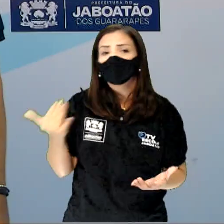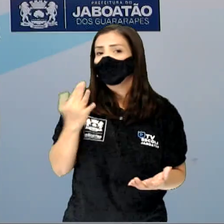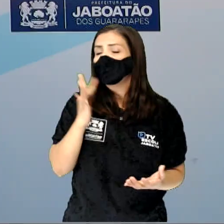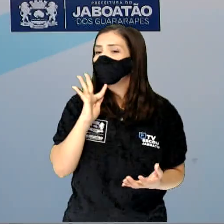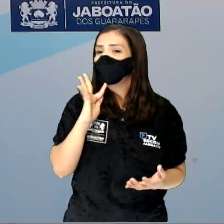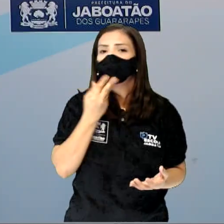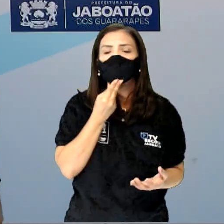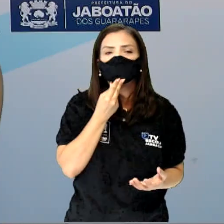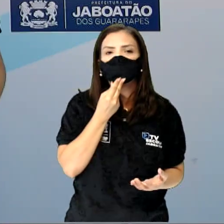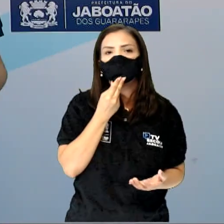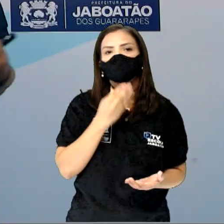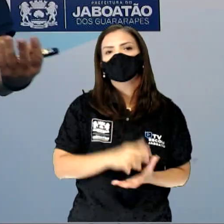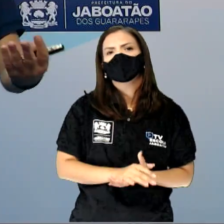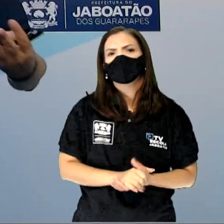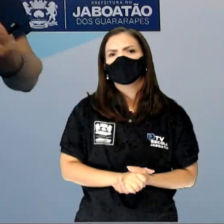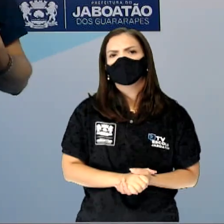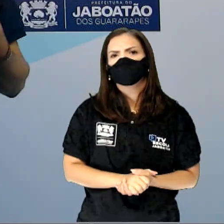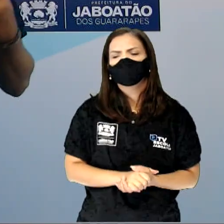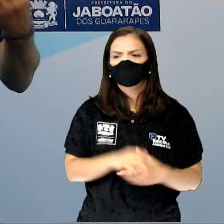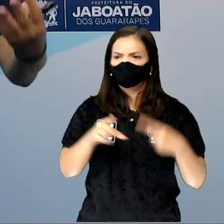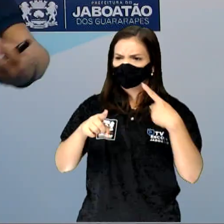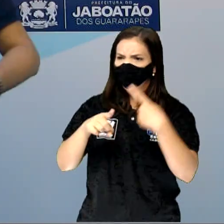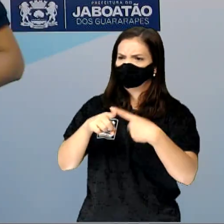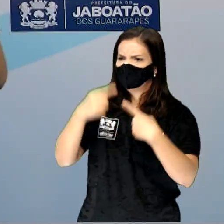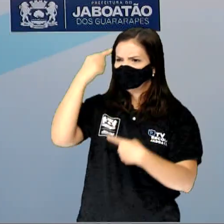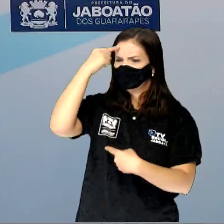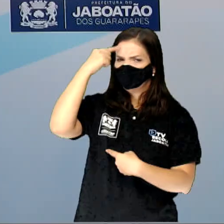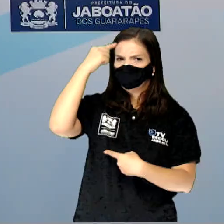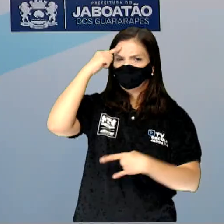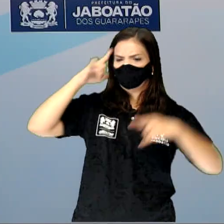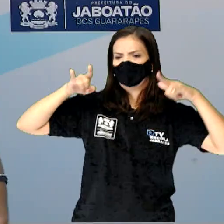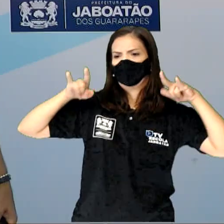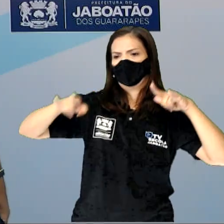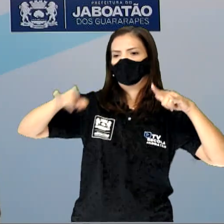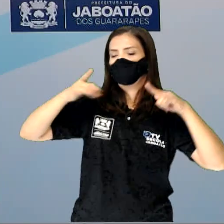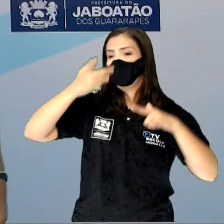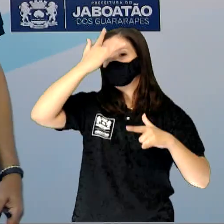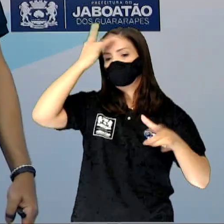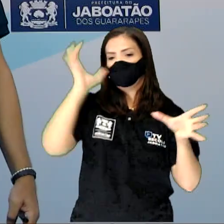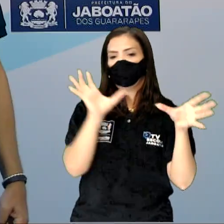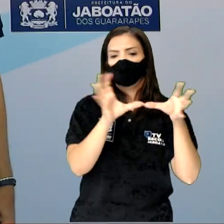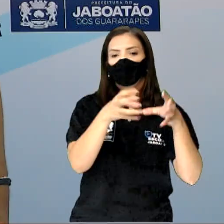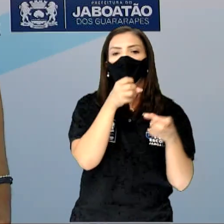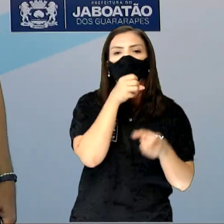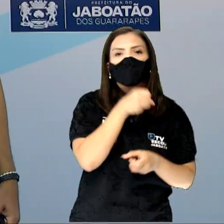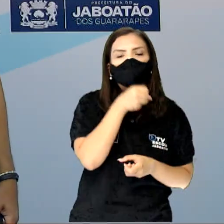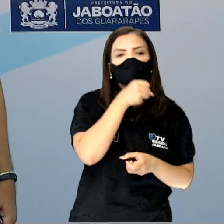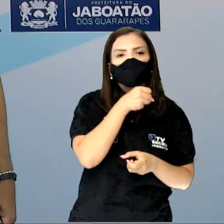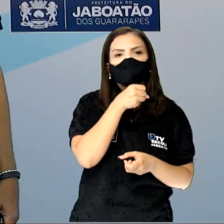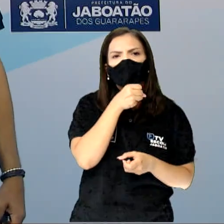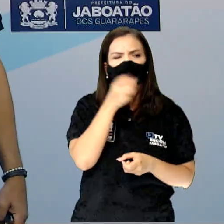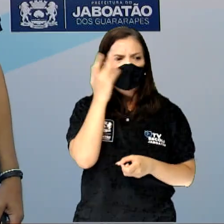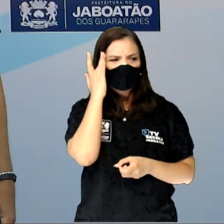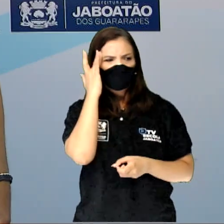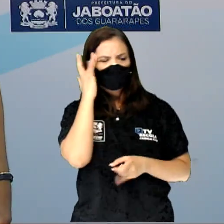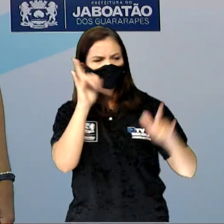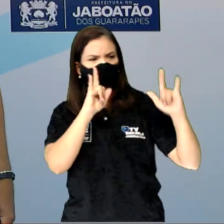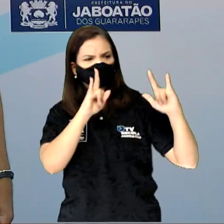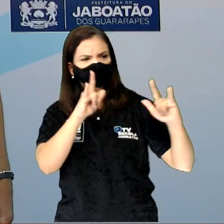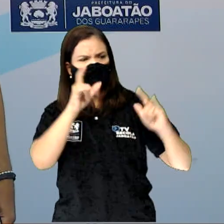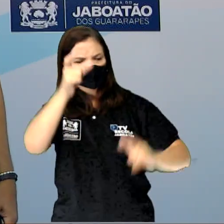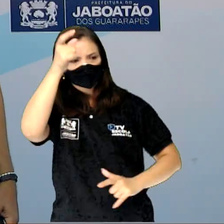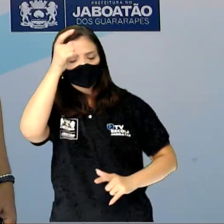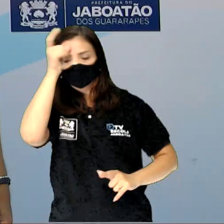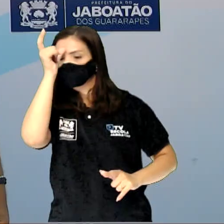pessoas, porque está associado à figura do roqueiro, aí disseram que isso era uma coisa demoníaca. Não, é exatamente o inverso.